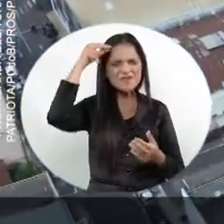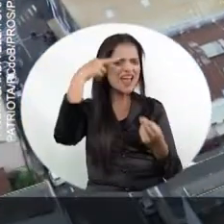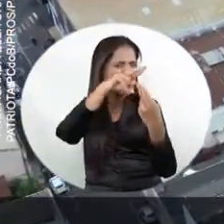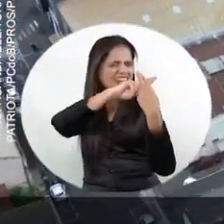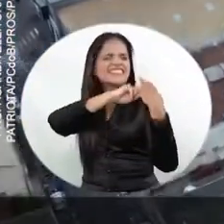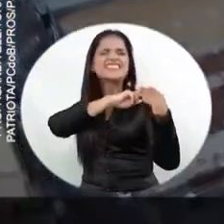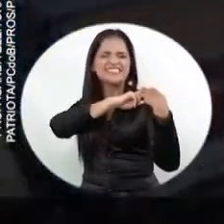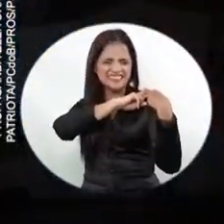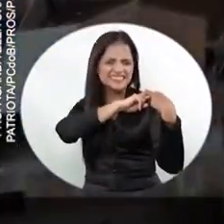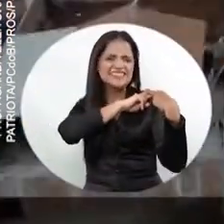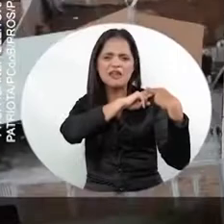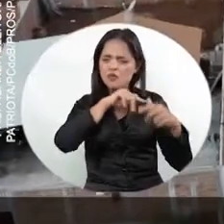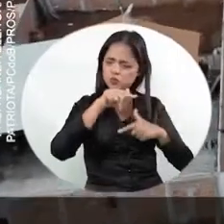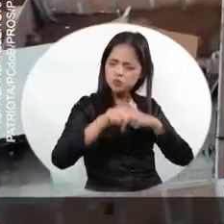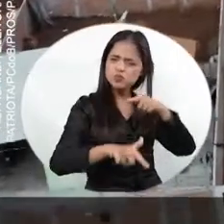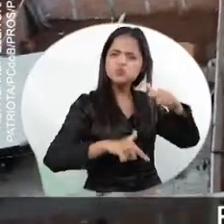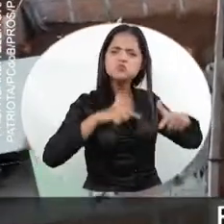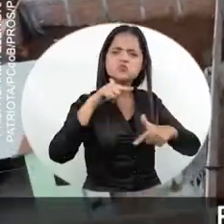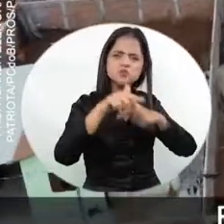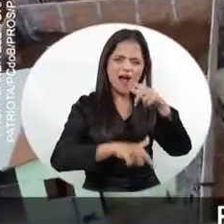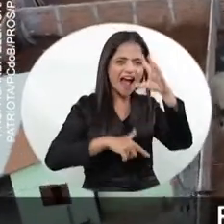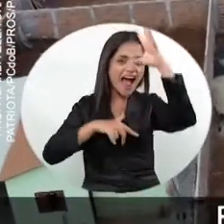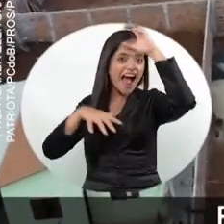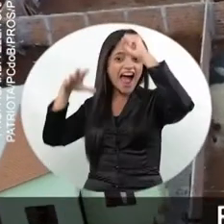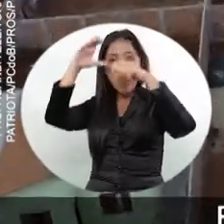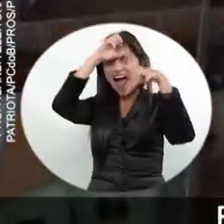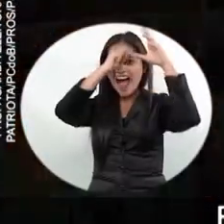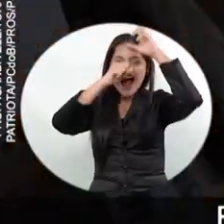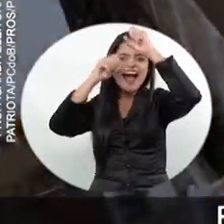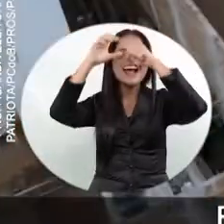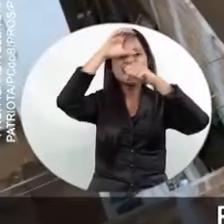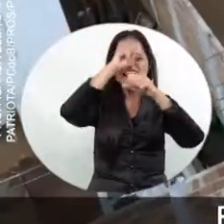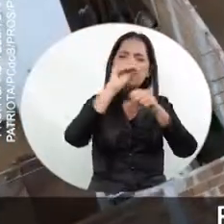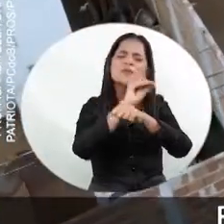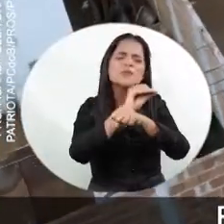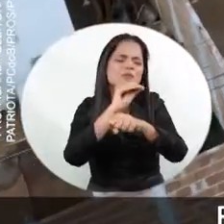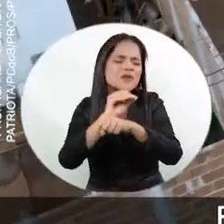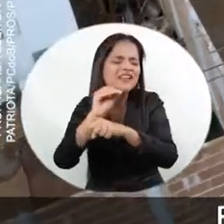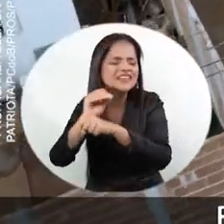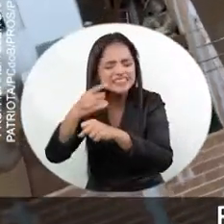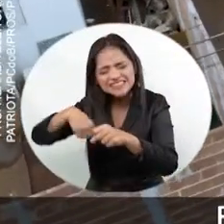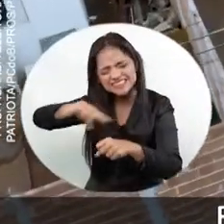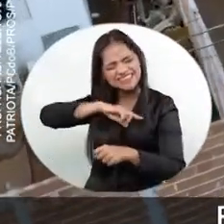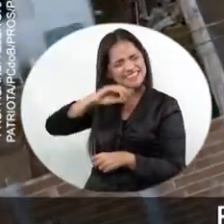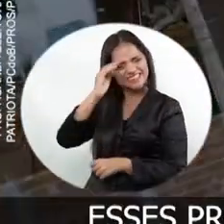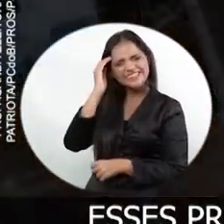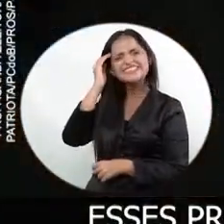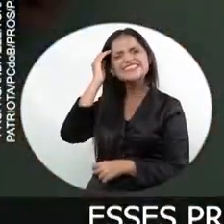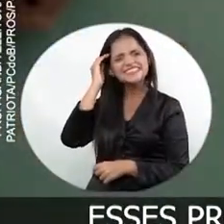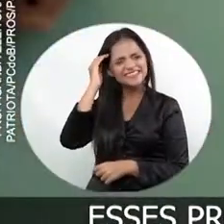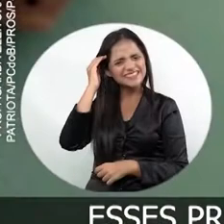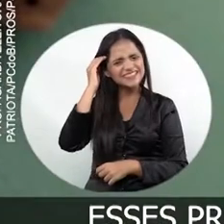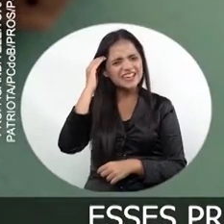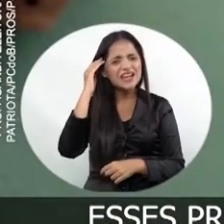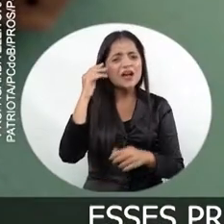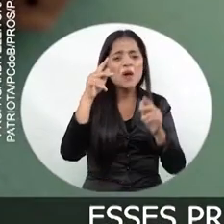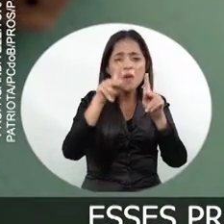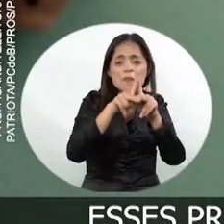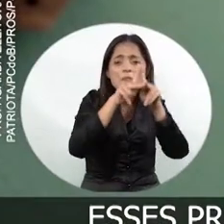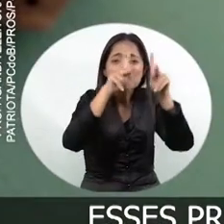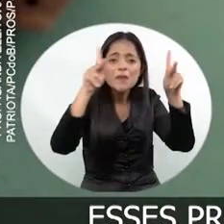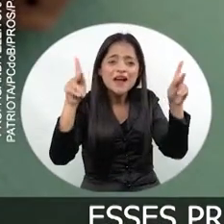responsabilidade foi trabalhando e aprendendo a cuidar da nossa cidade. Esses programas